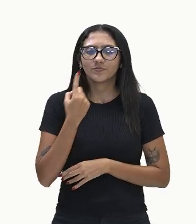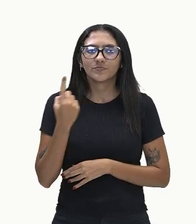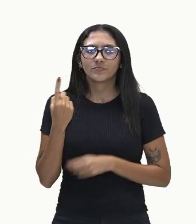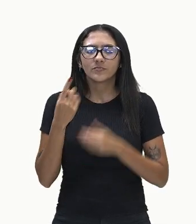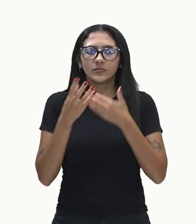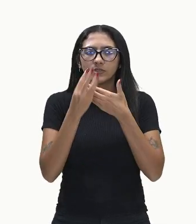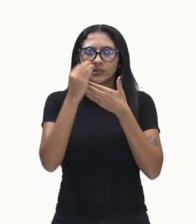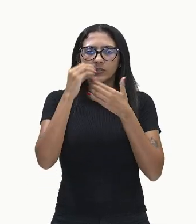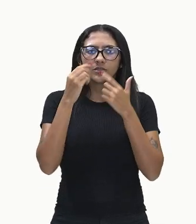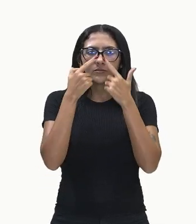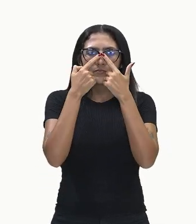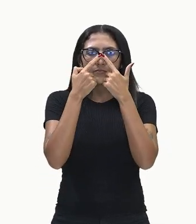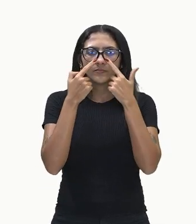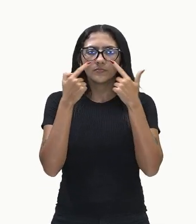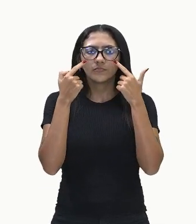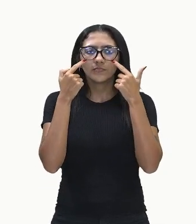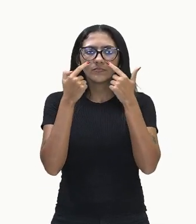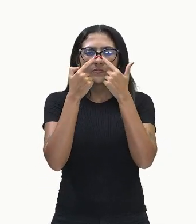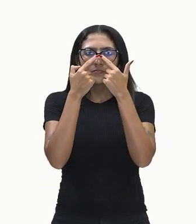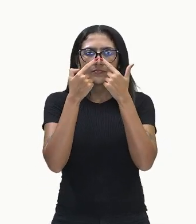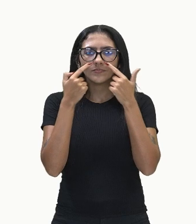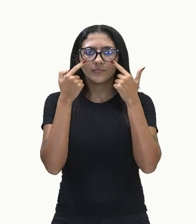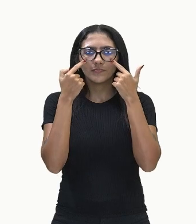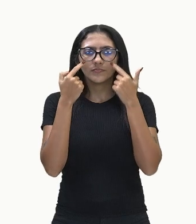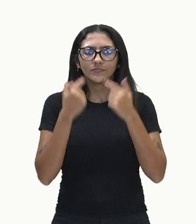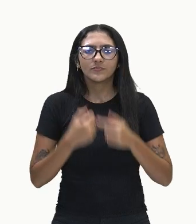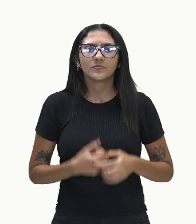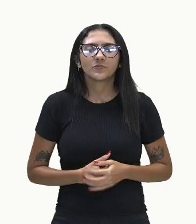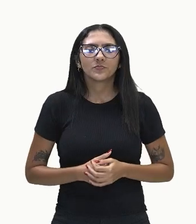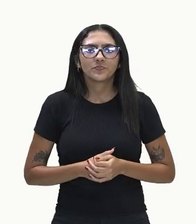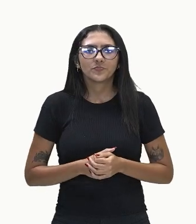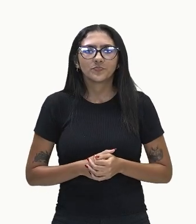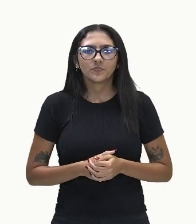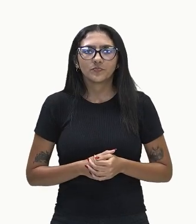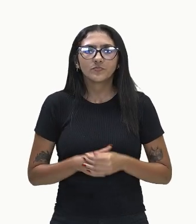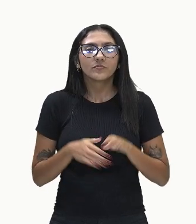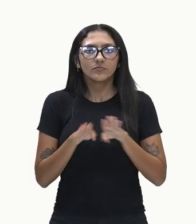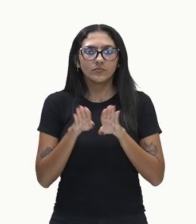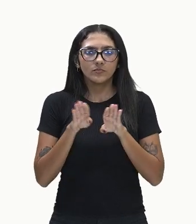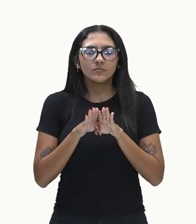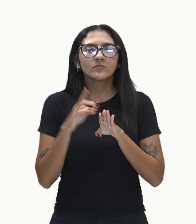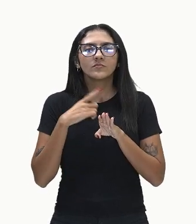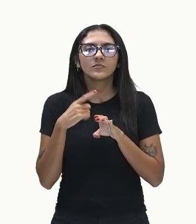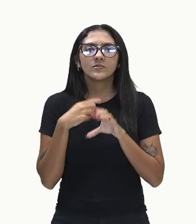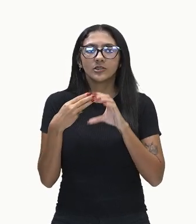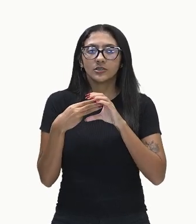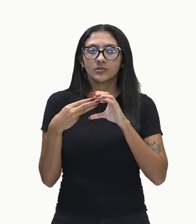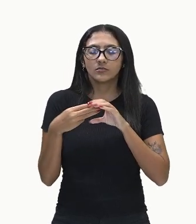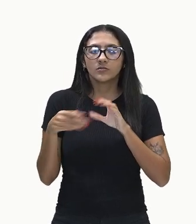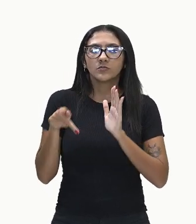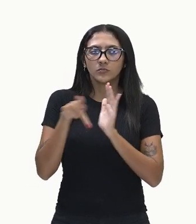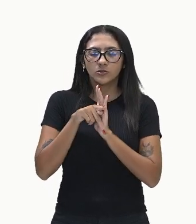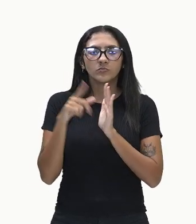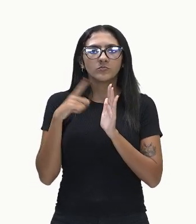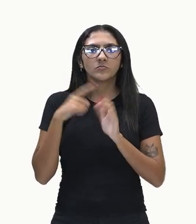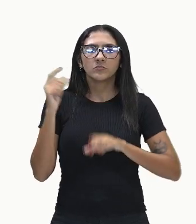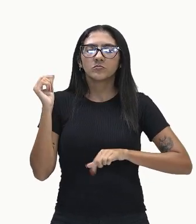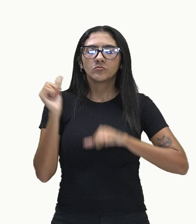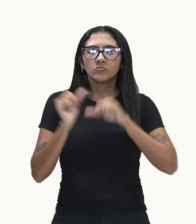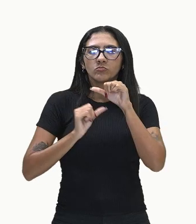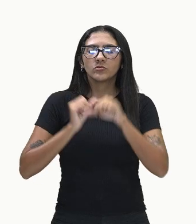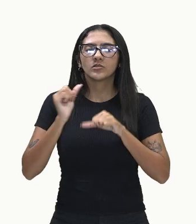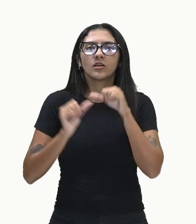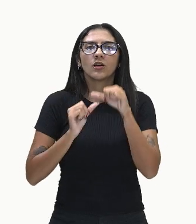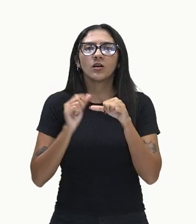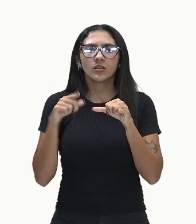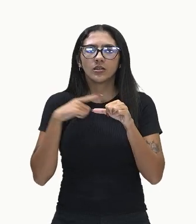superior da cavidade nasal. E aqui tem receptores especiais que vão transformar, essa recepção